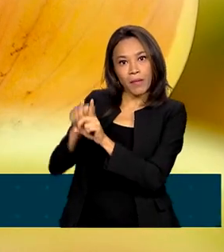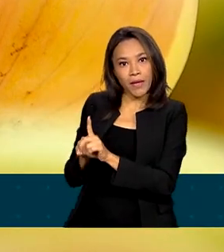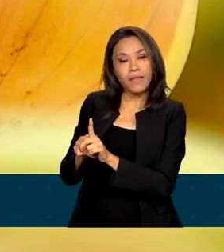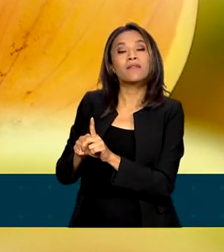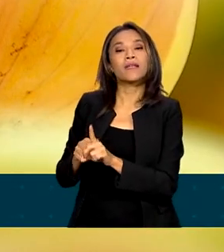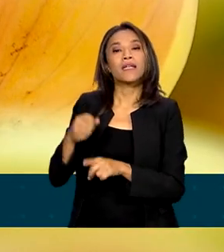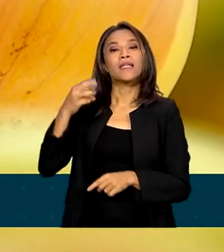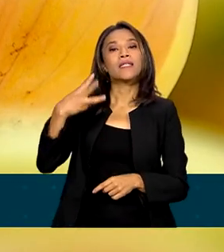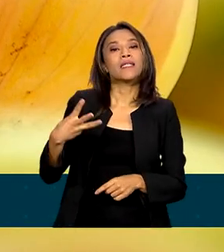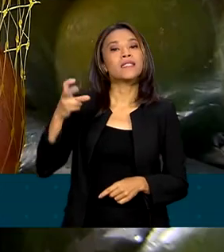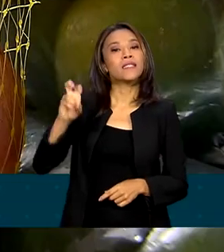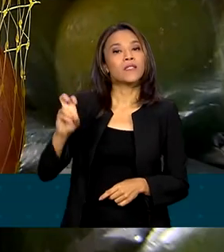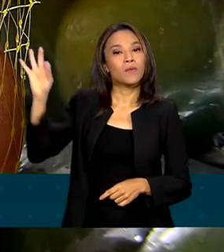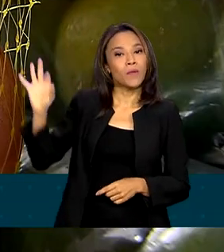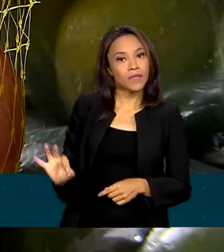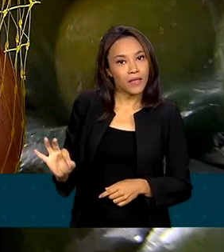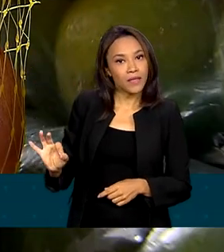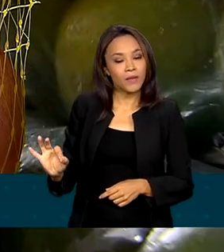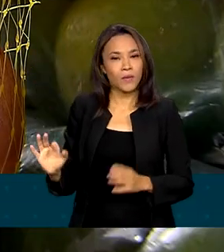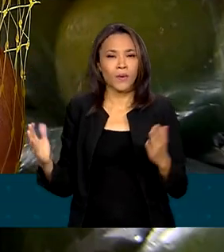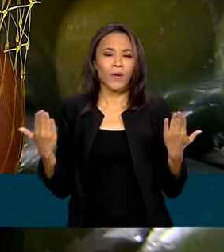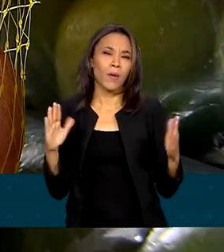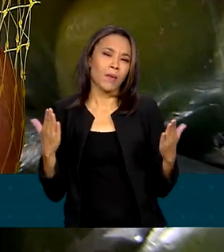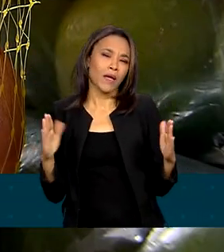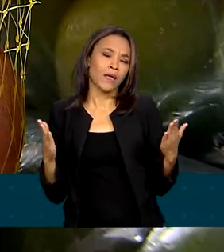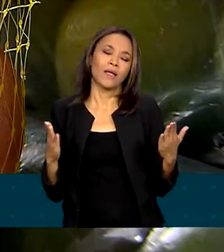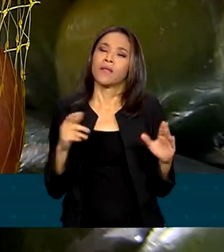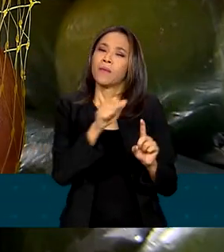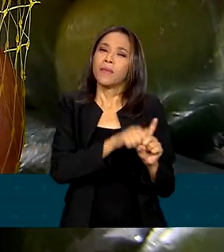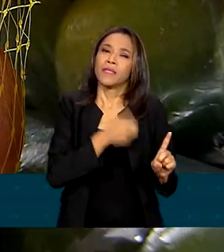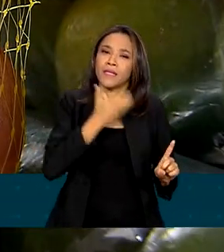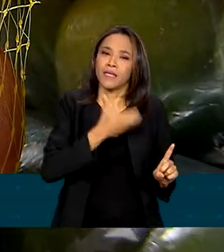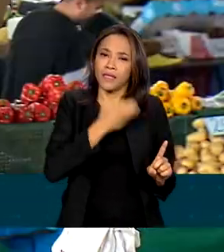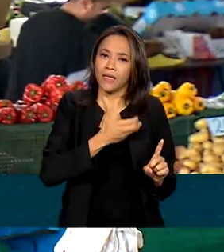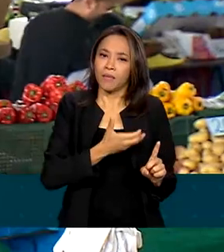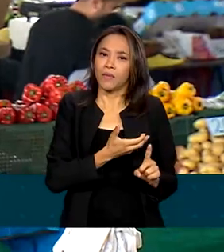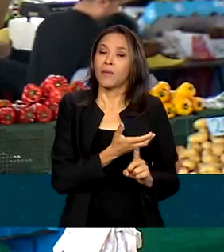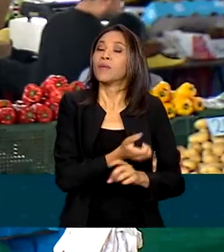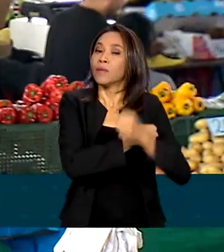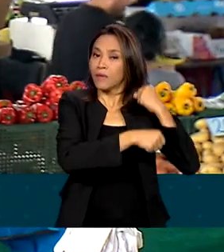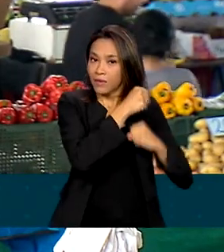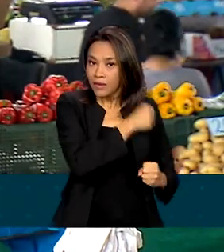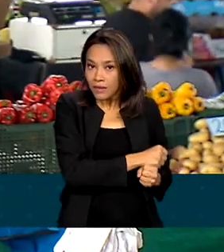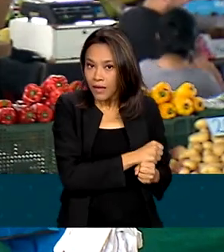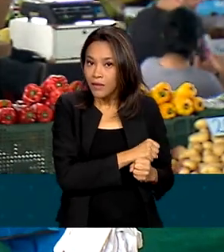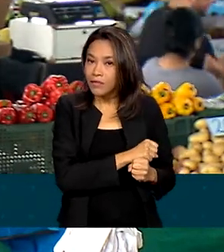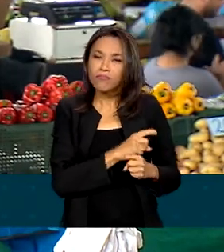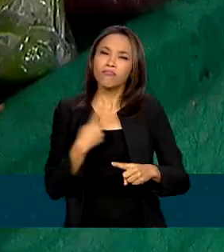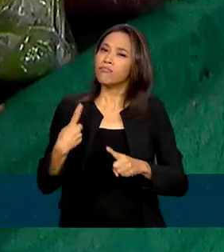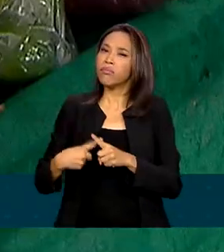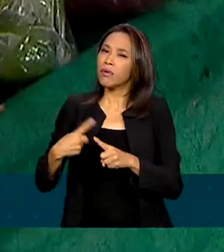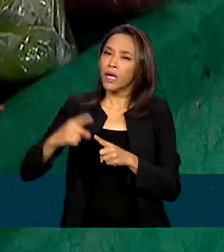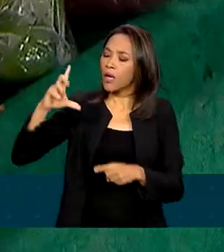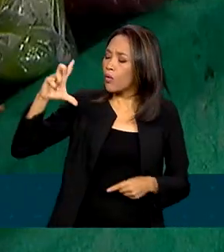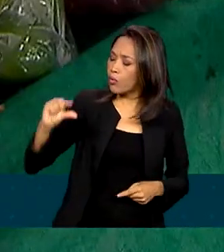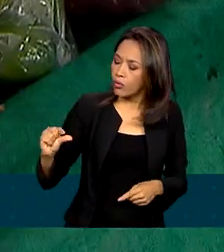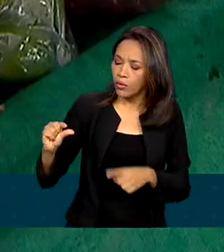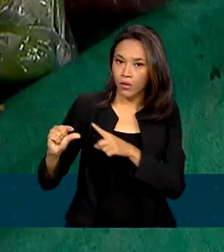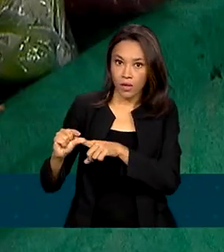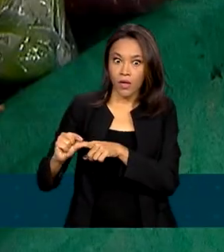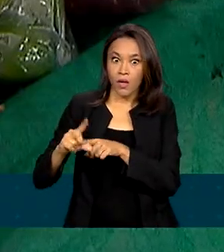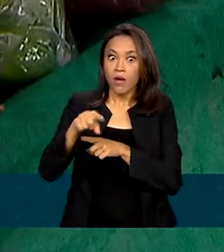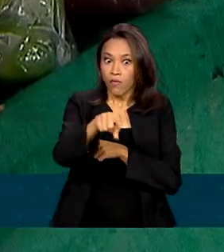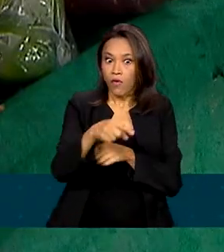35% em relação a dezembro de 2022. O motivo da baixa foi o grande